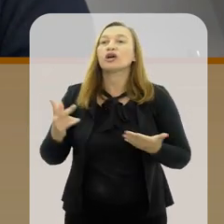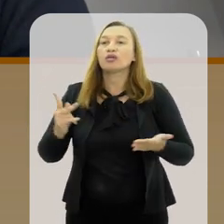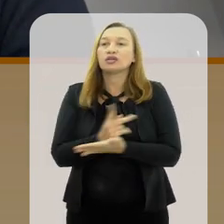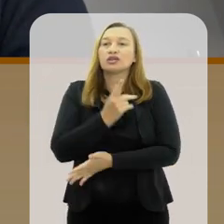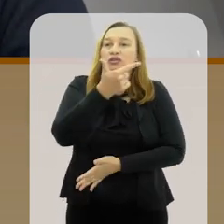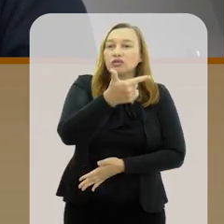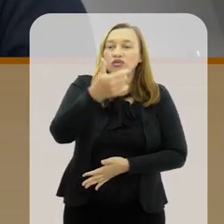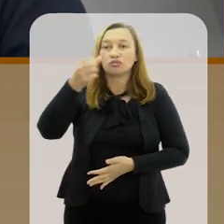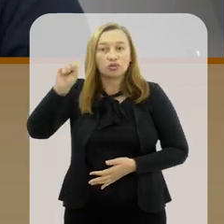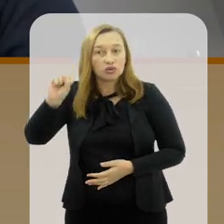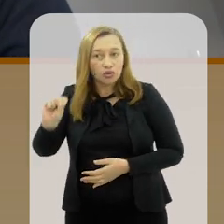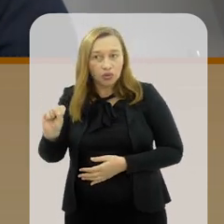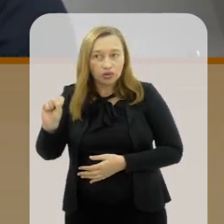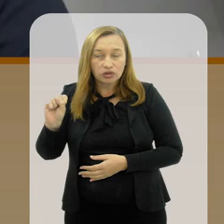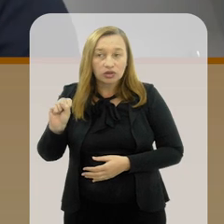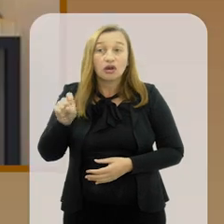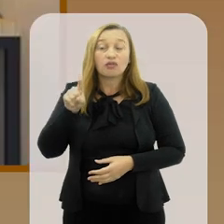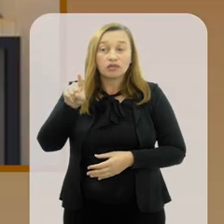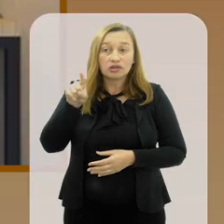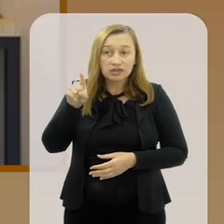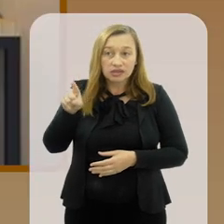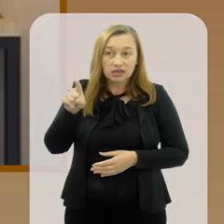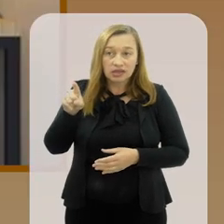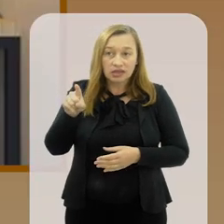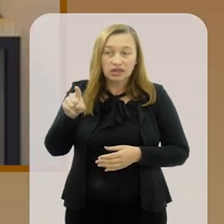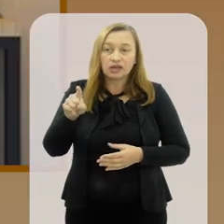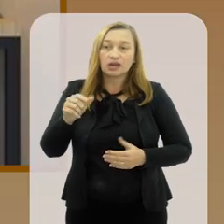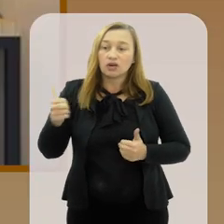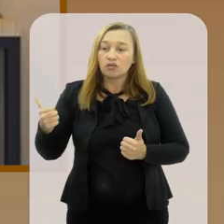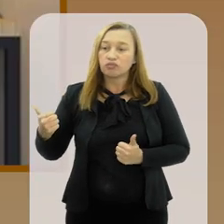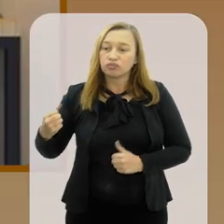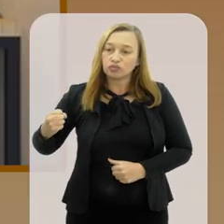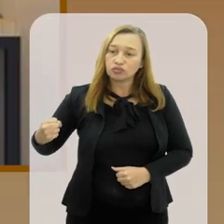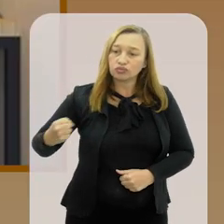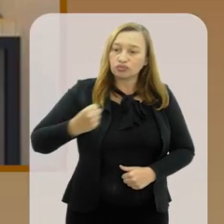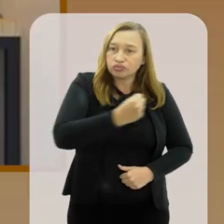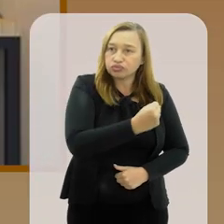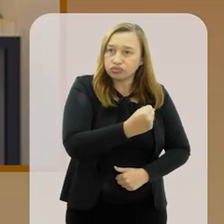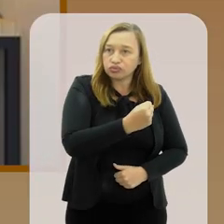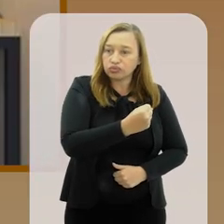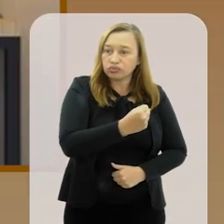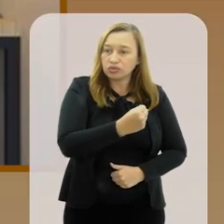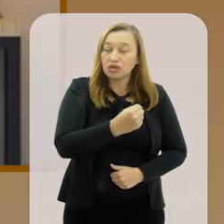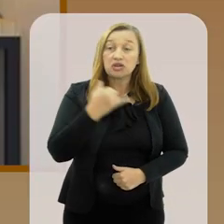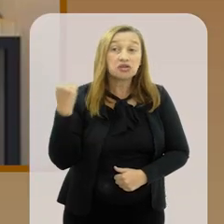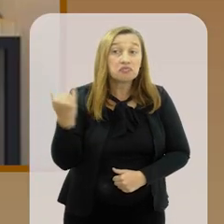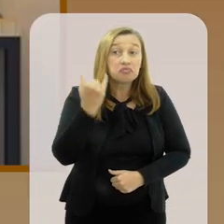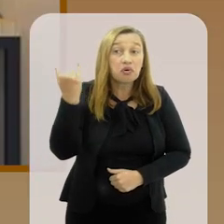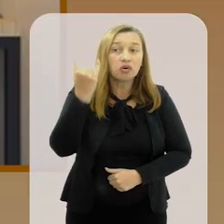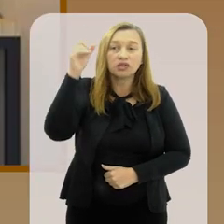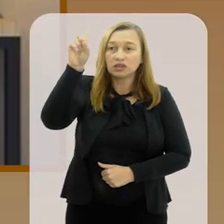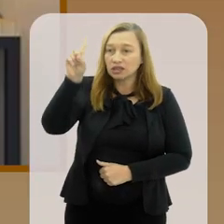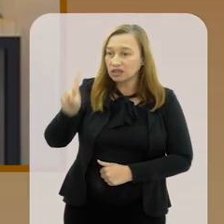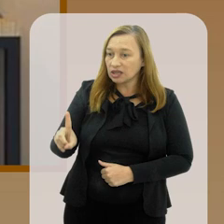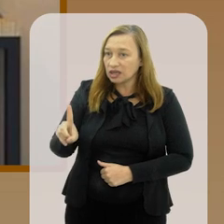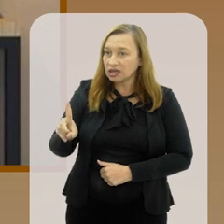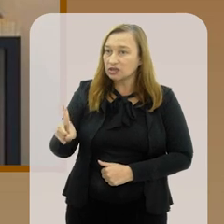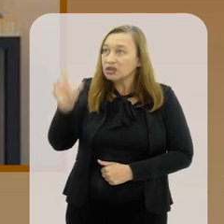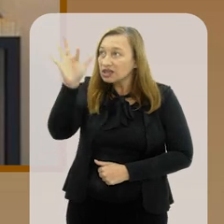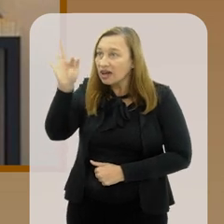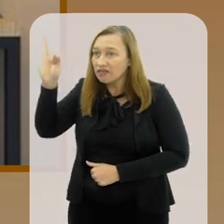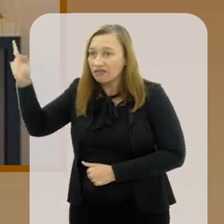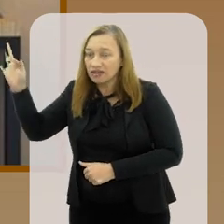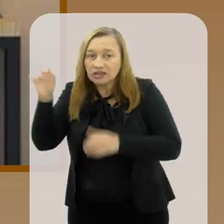o que aconteceu em 2008 quando você acabou ocupando um cargo muito importante na